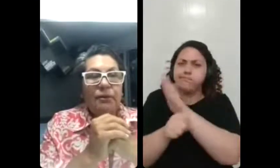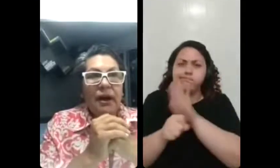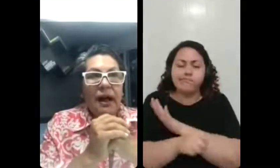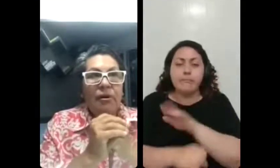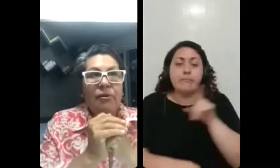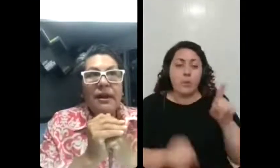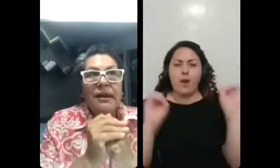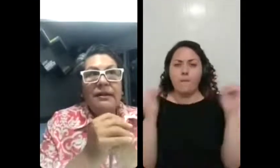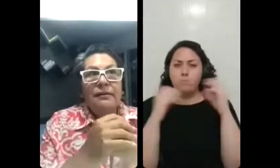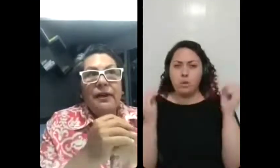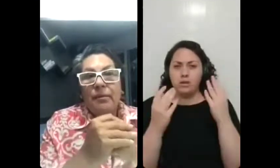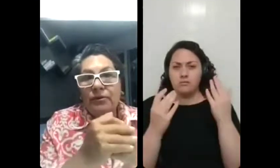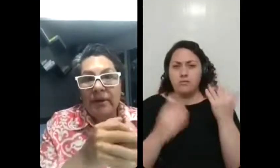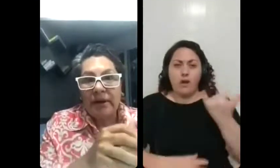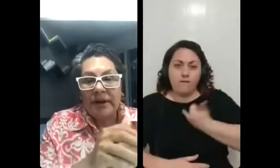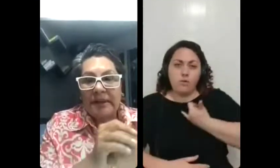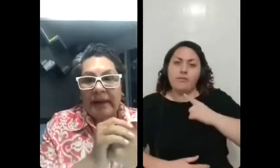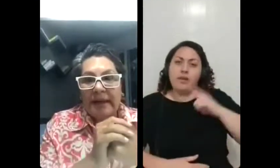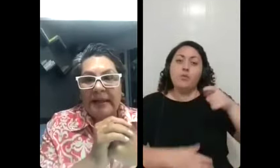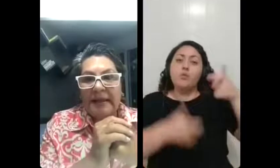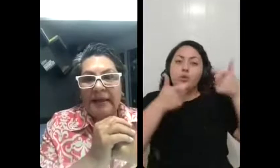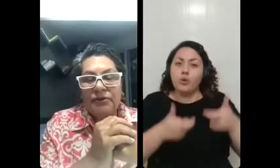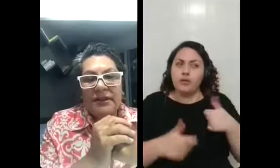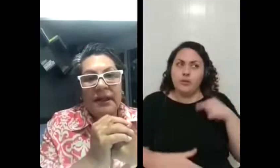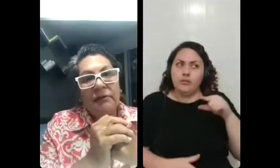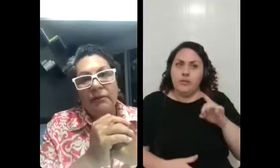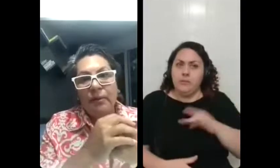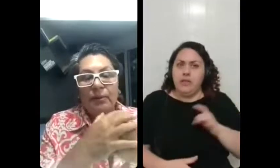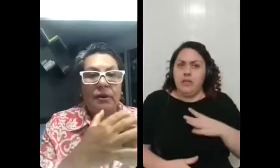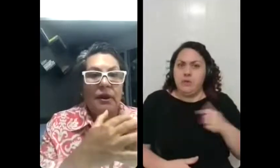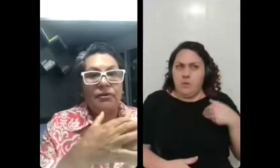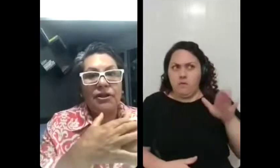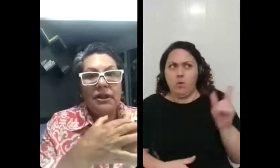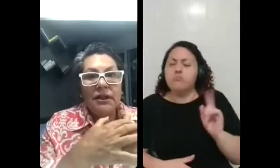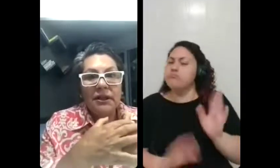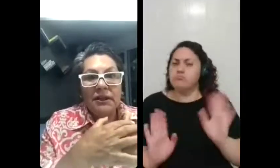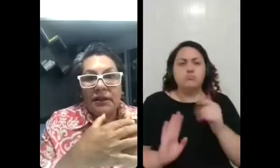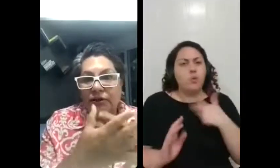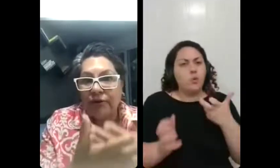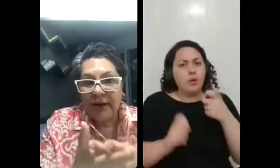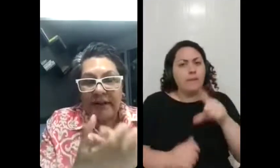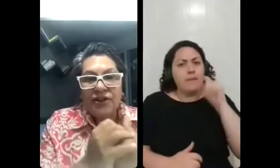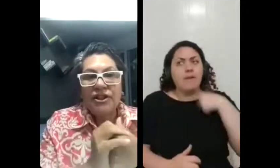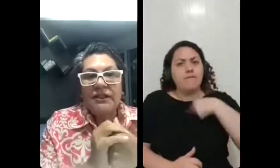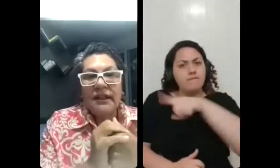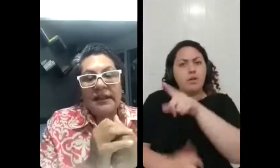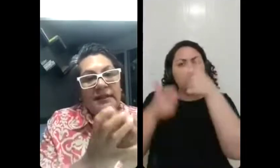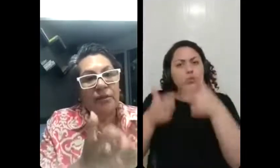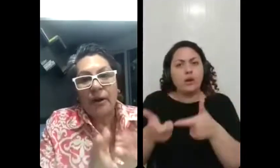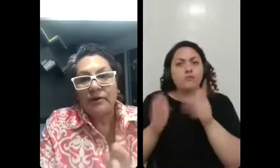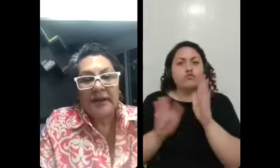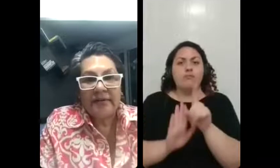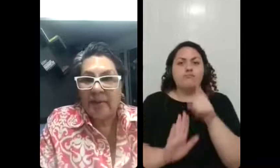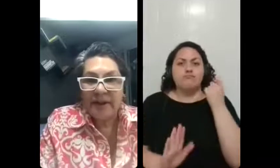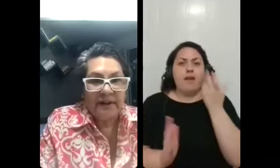ofereceu um local, e eu fiquei muito temerosa pra ida, e eu disse, não, eu vou pra um local onde eu já fui atendida, e ele